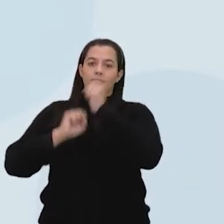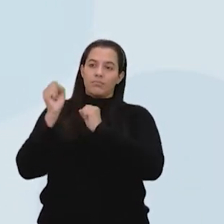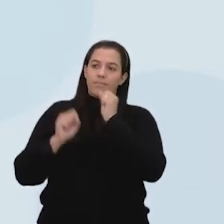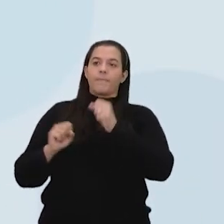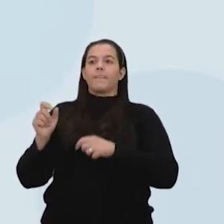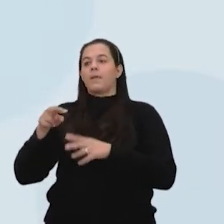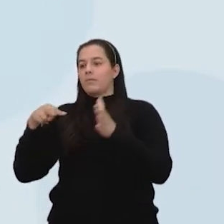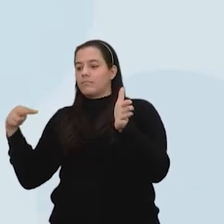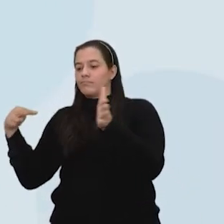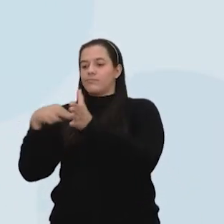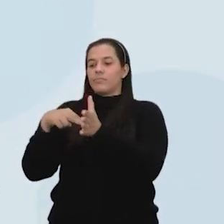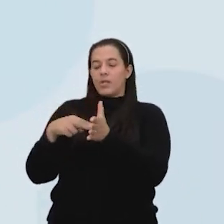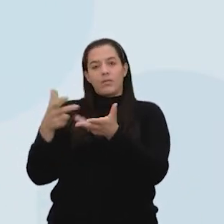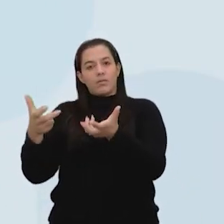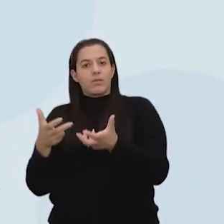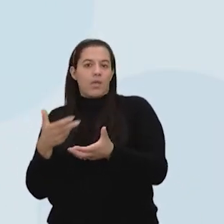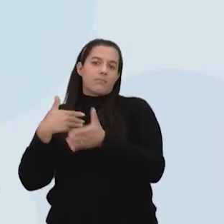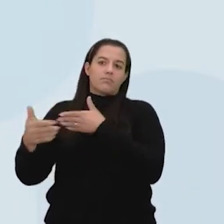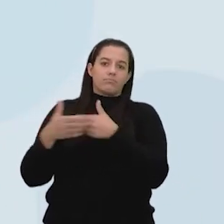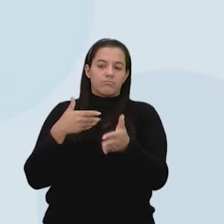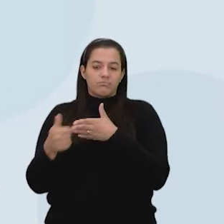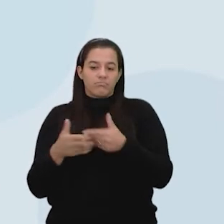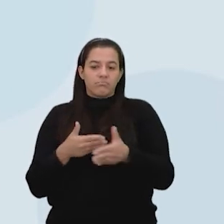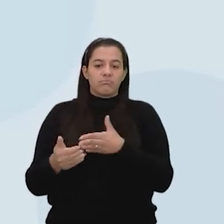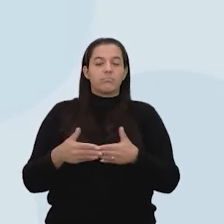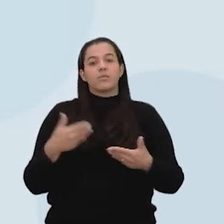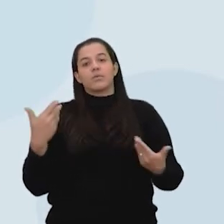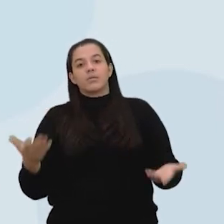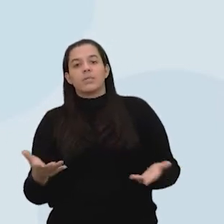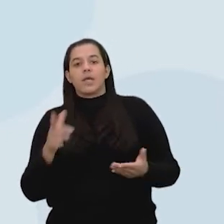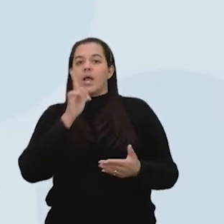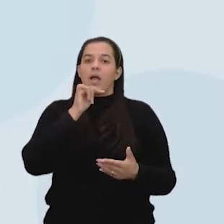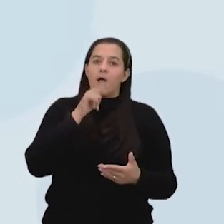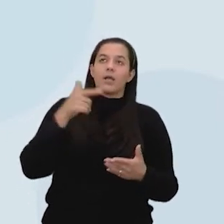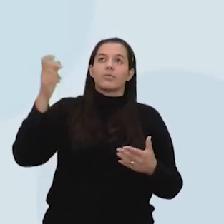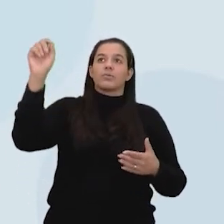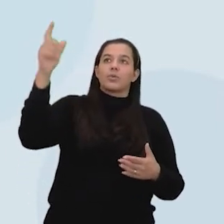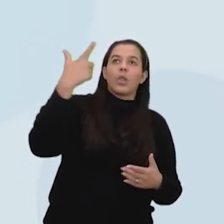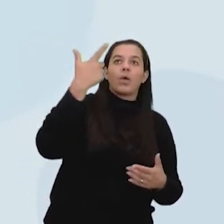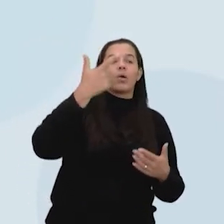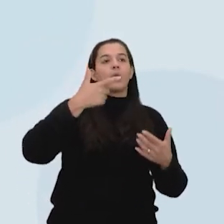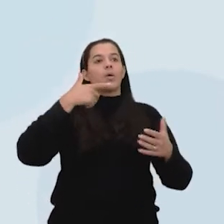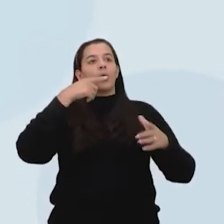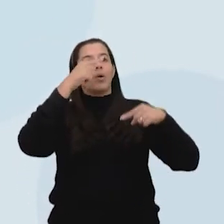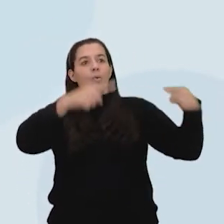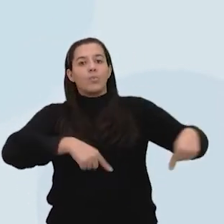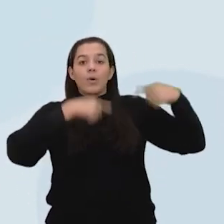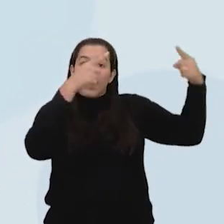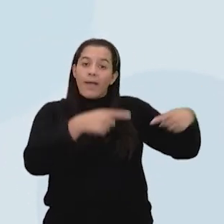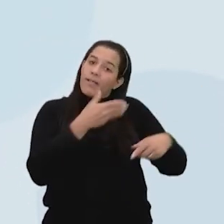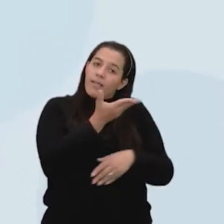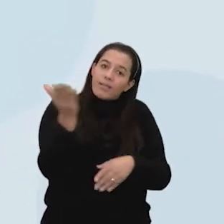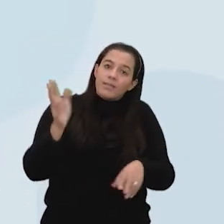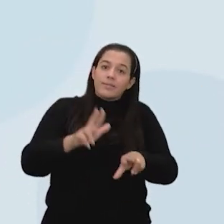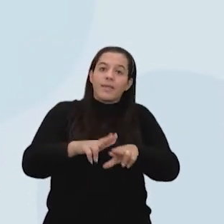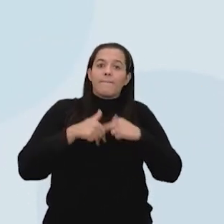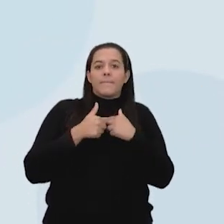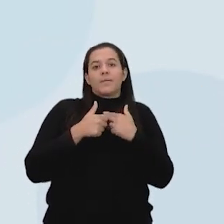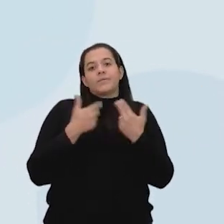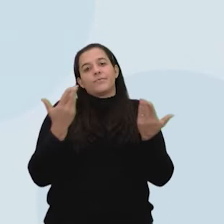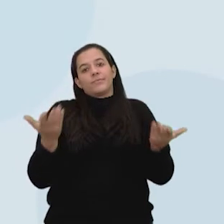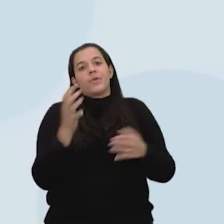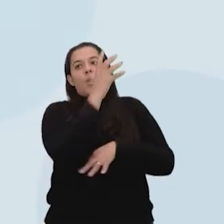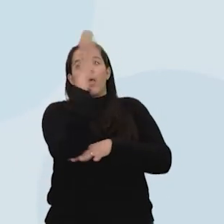você pode ligar na hora que você quiser. As fontes como hídrica, como solar, como eólica, elas dependem basicamente do